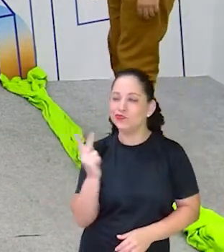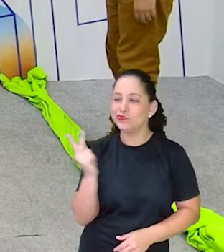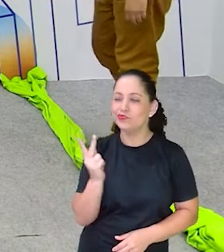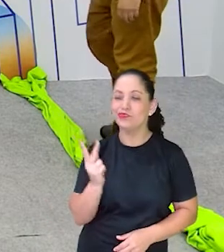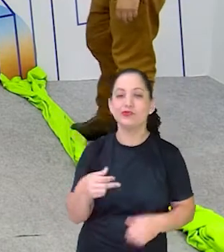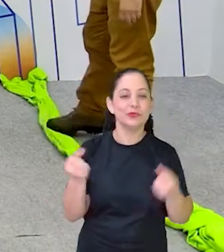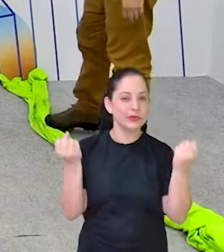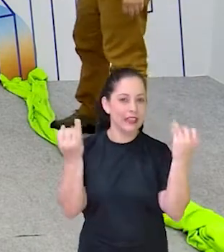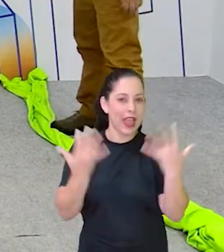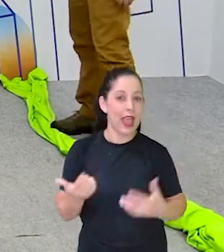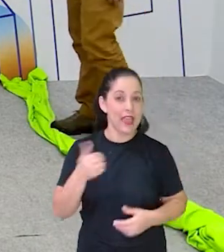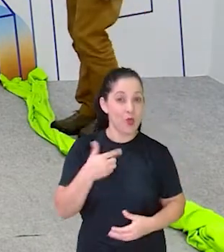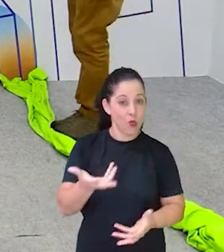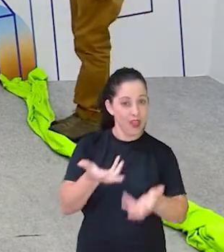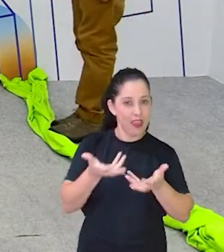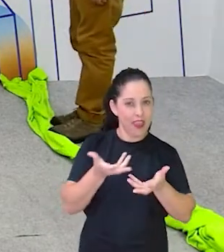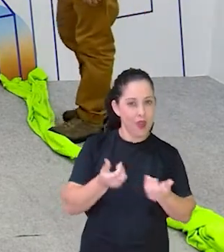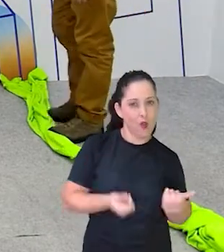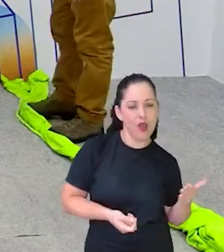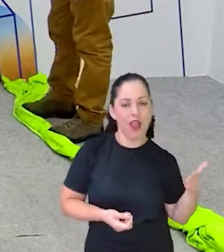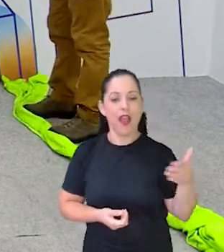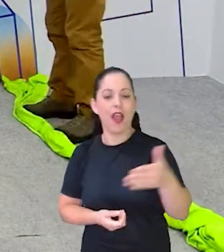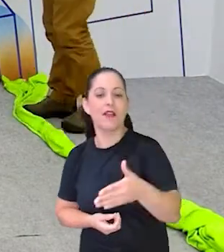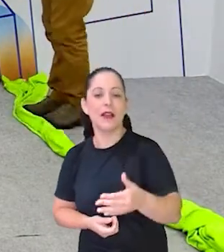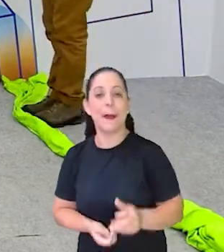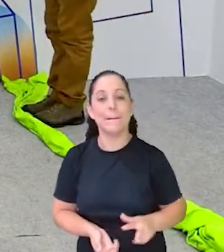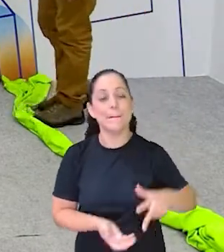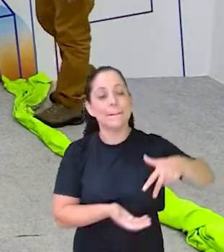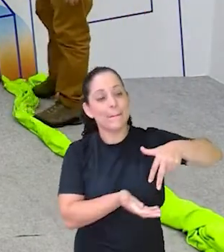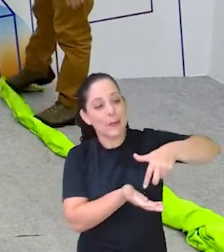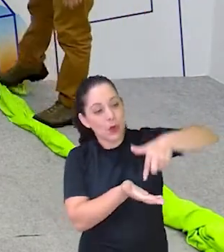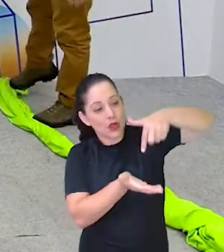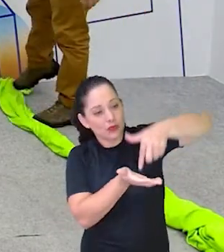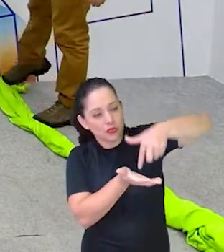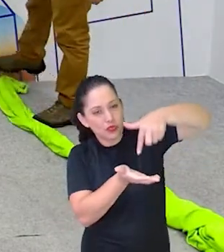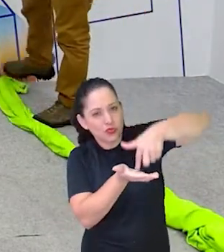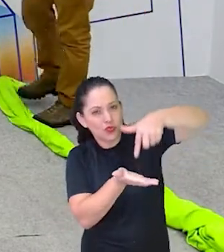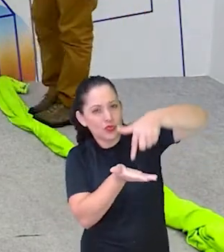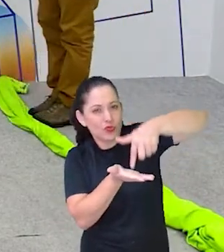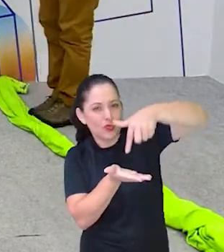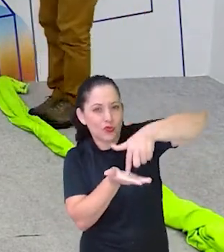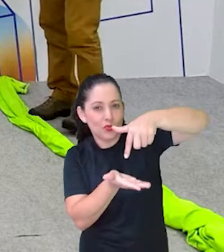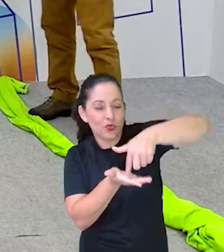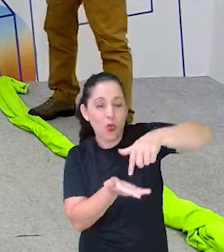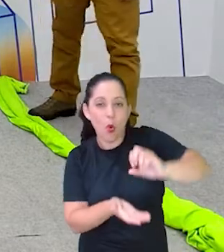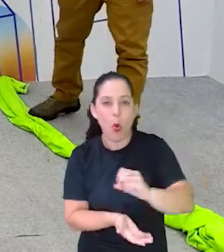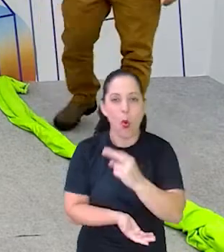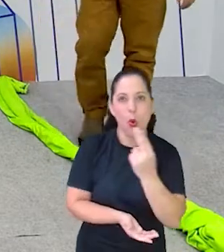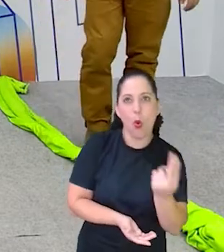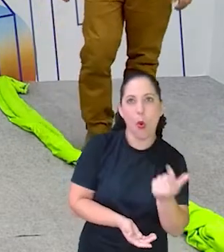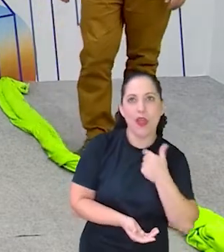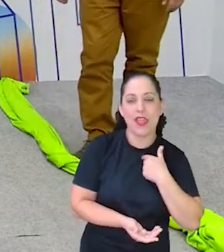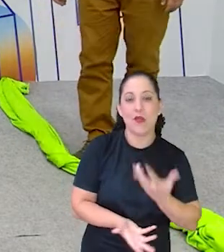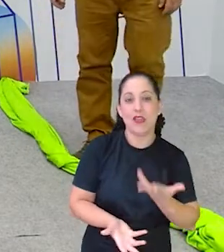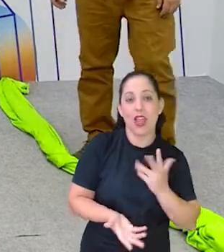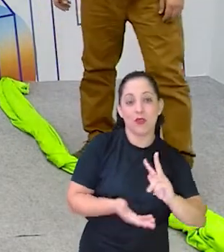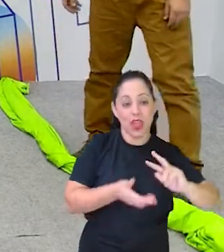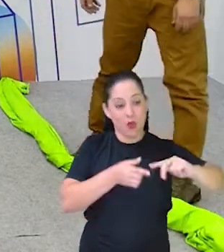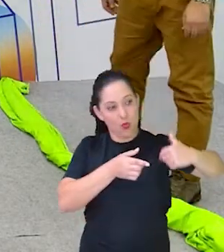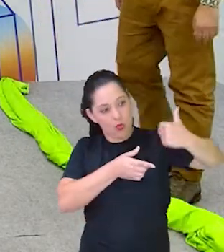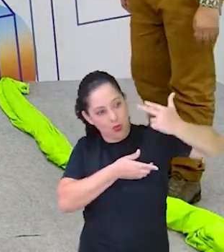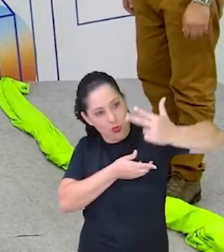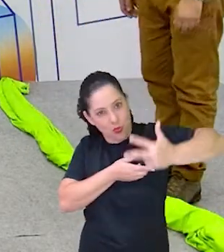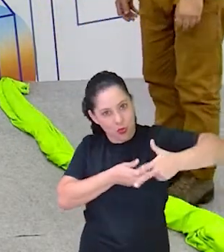dizer... Ah, eu quero ir pelo caminho pulando de um pé som. Ah, eu quero ir pelo caminho, deixa eu ver, dando cambalhota.